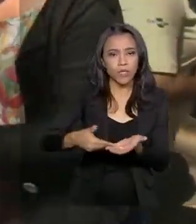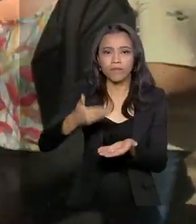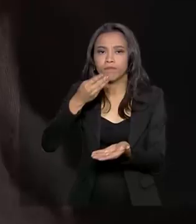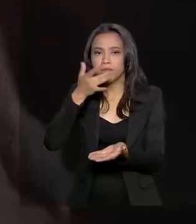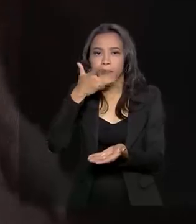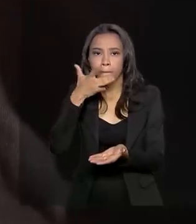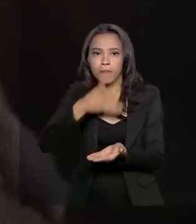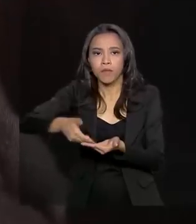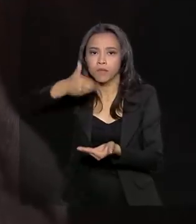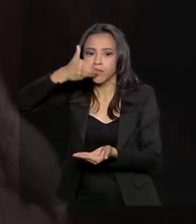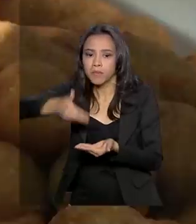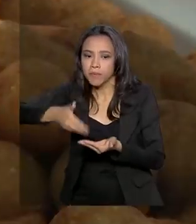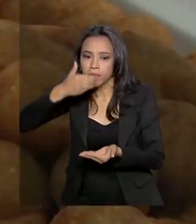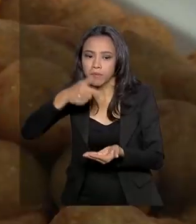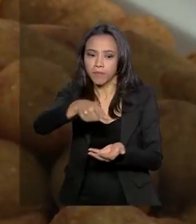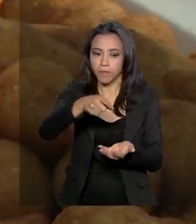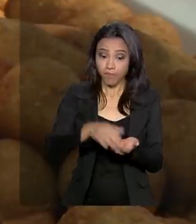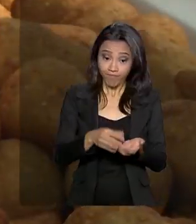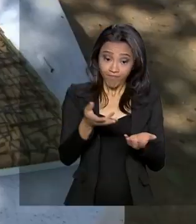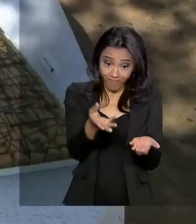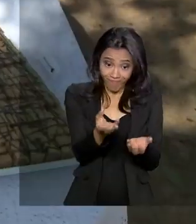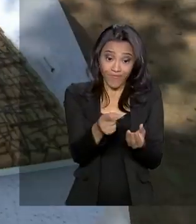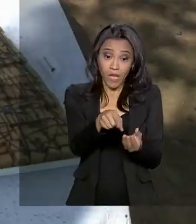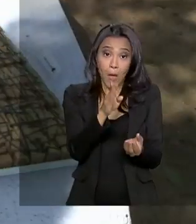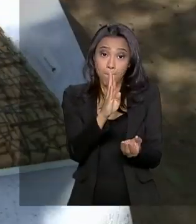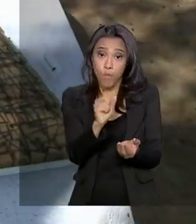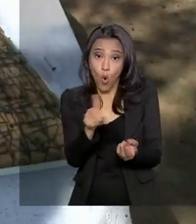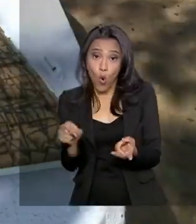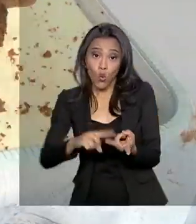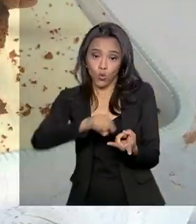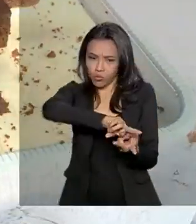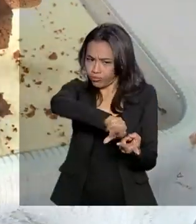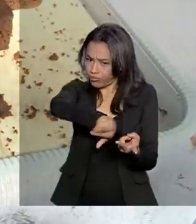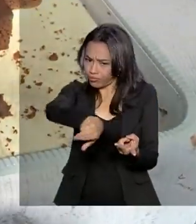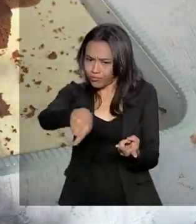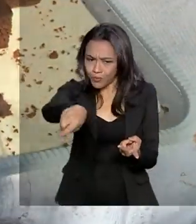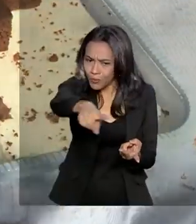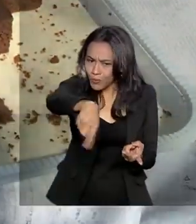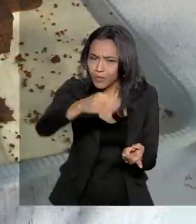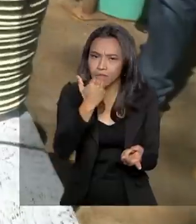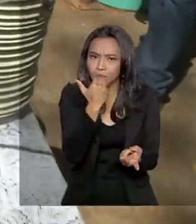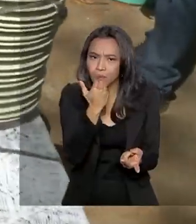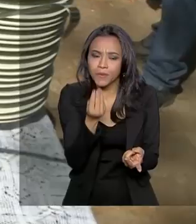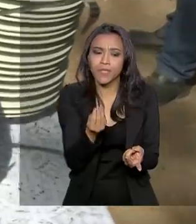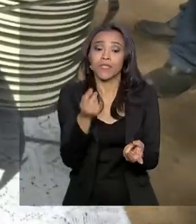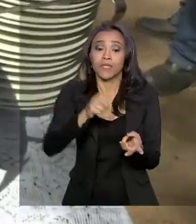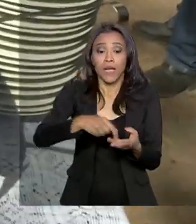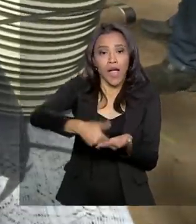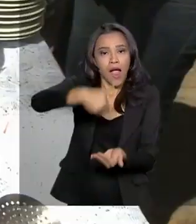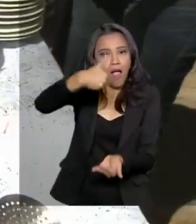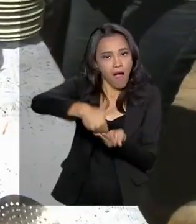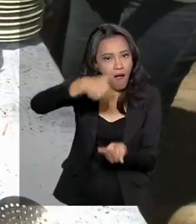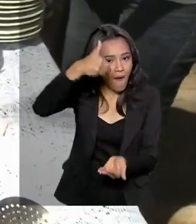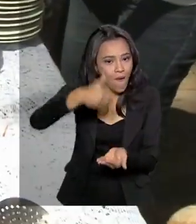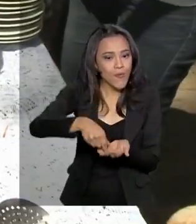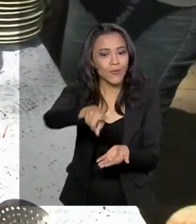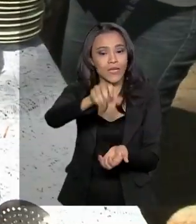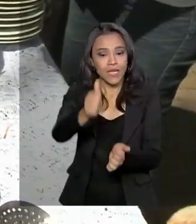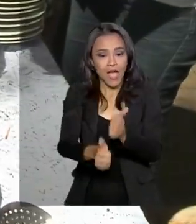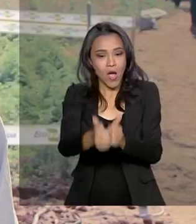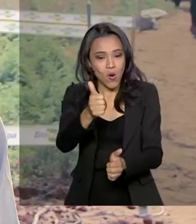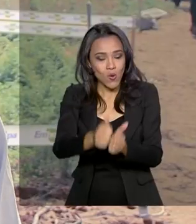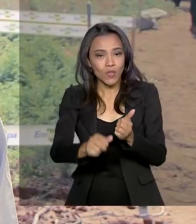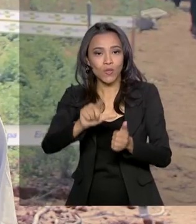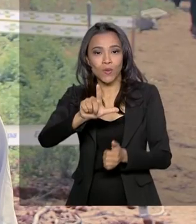alimentos. Hambúrguer, coxinha, bolos e doces à base de grão-de-bico, caldo de ervilha e arroz com